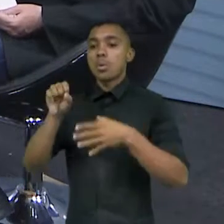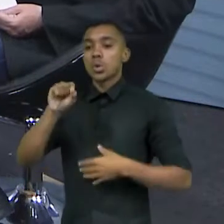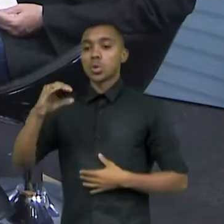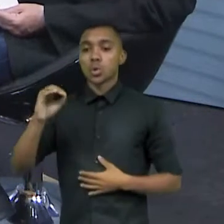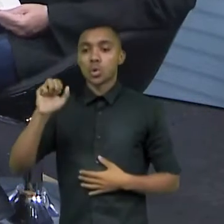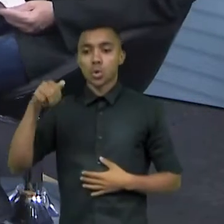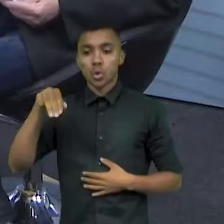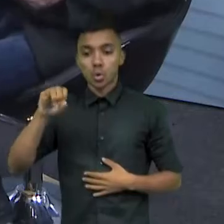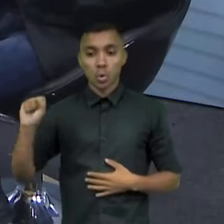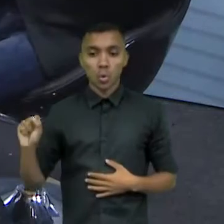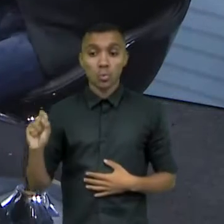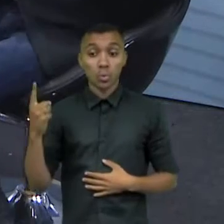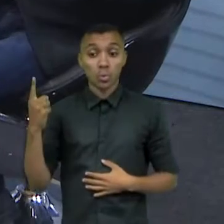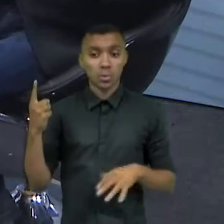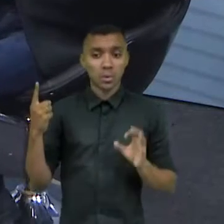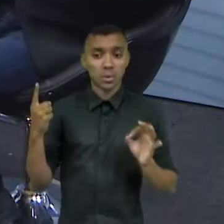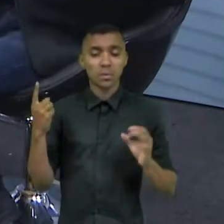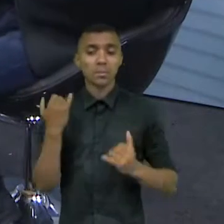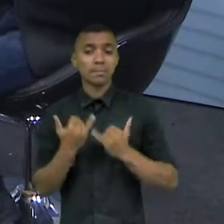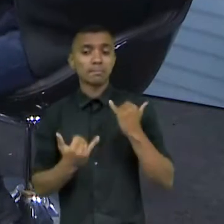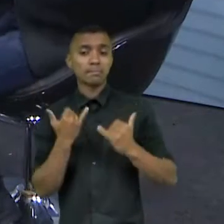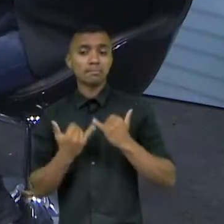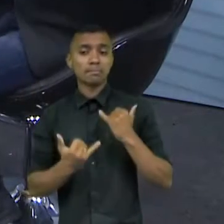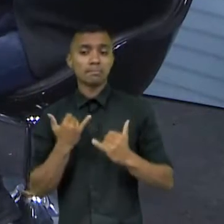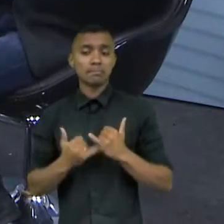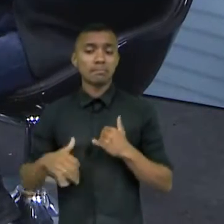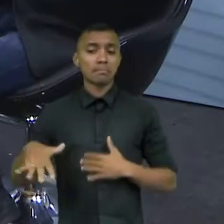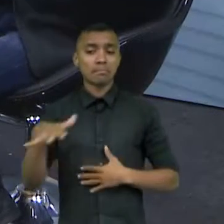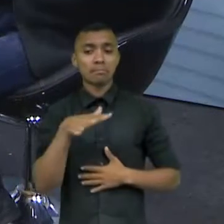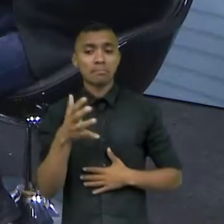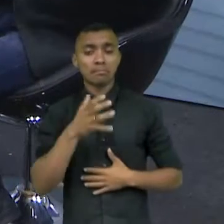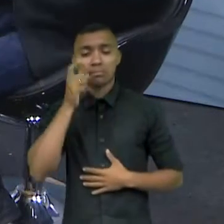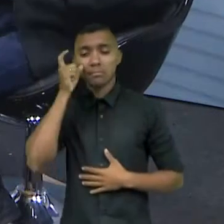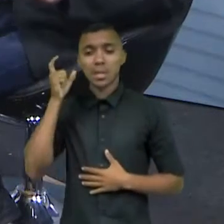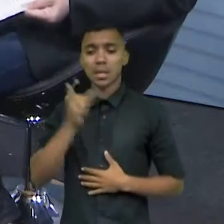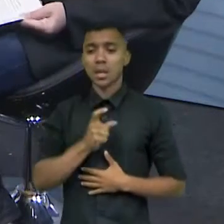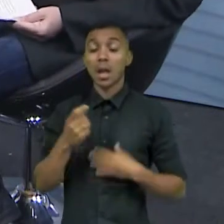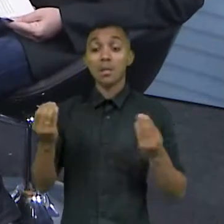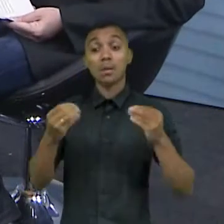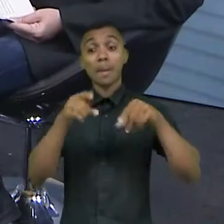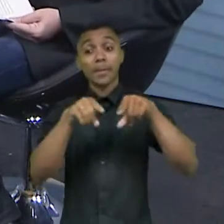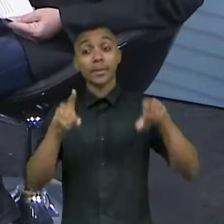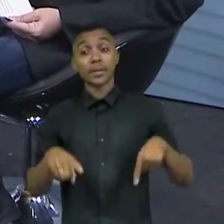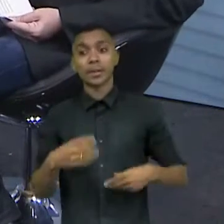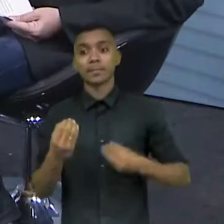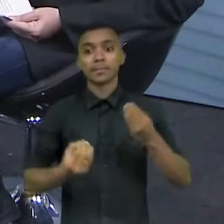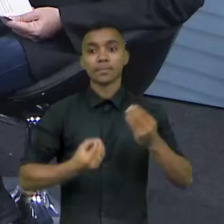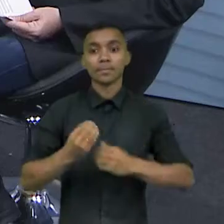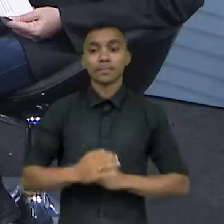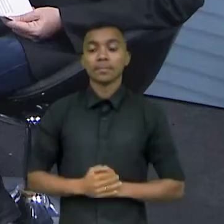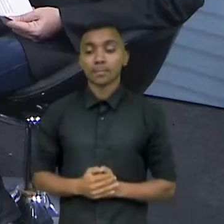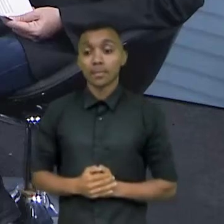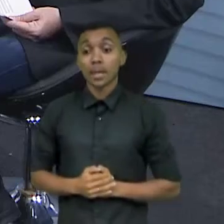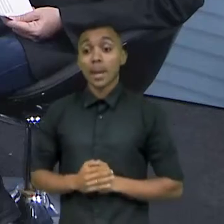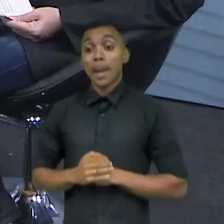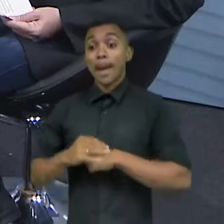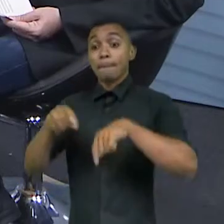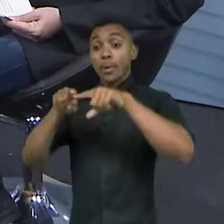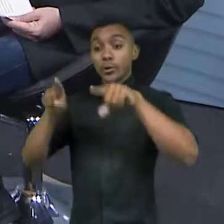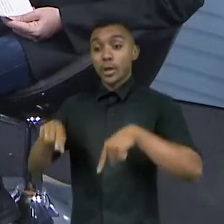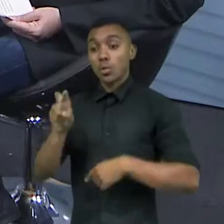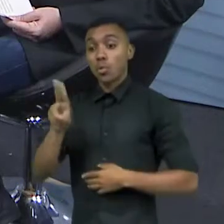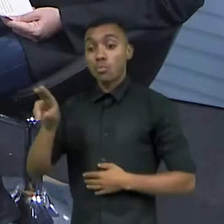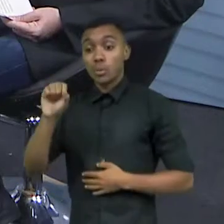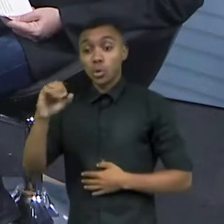menos no mesmo caminho, não é? Como se fosse um negócio de impacto, não é? Visando... Como é que estão esses projetos? A Somos 1 é uma organização